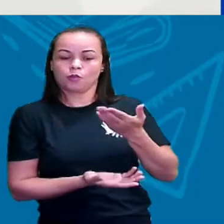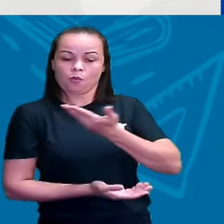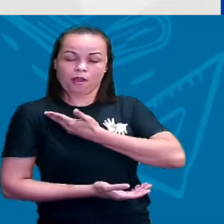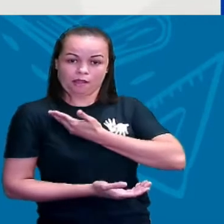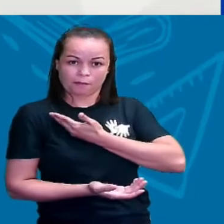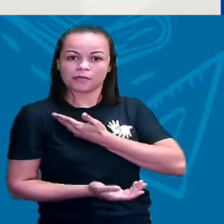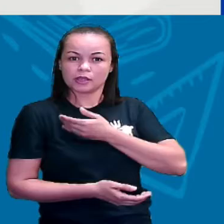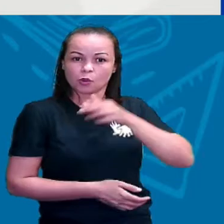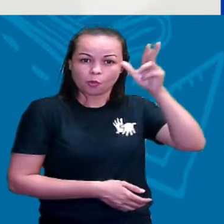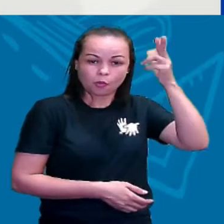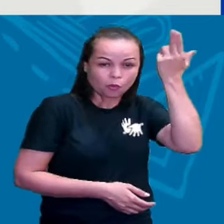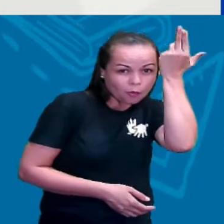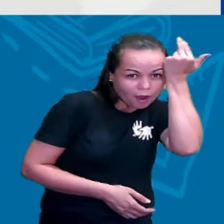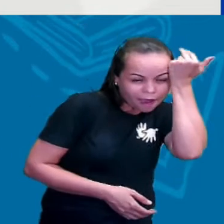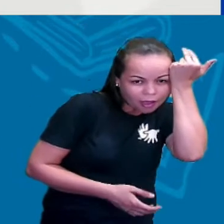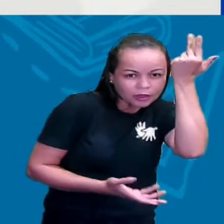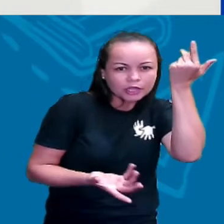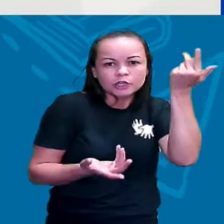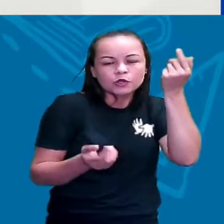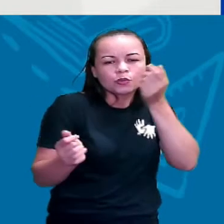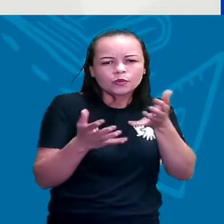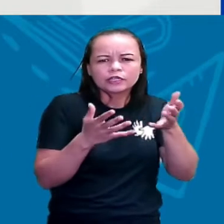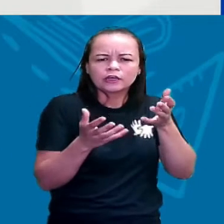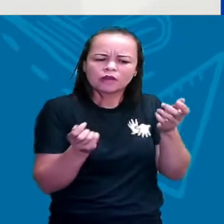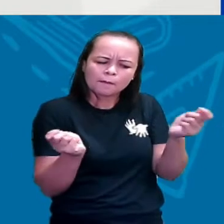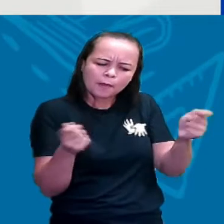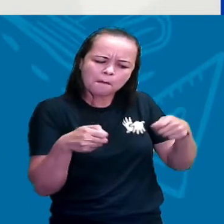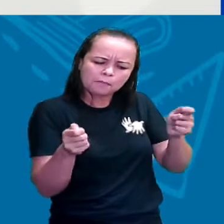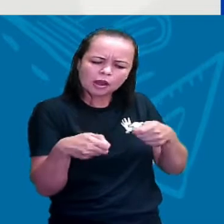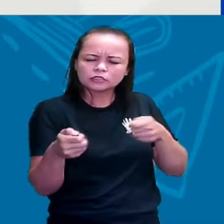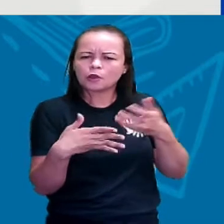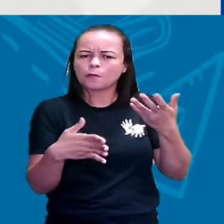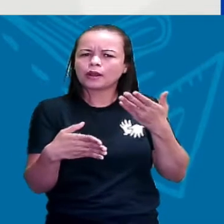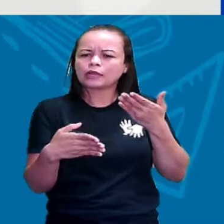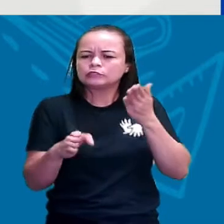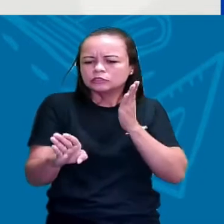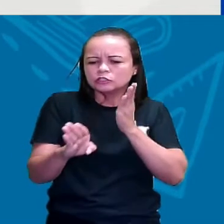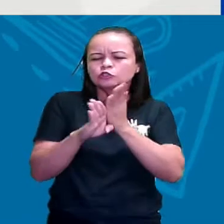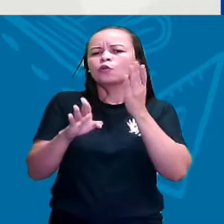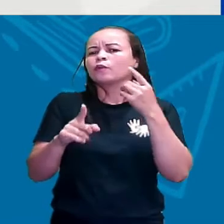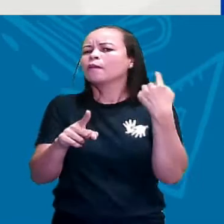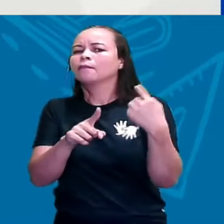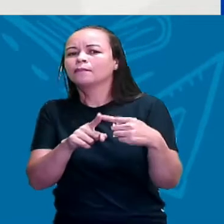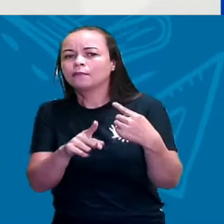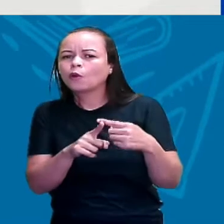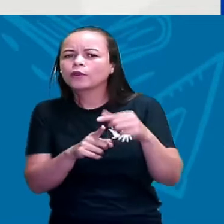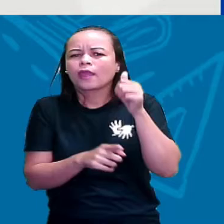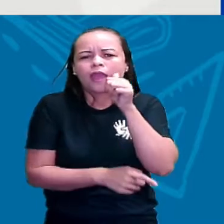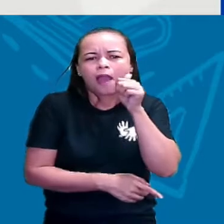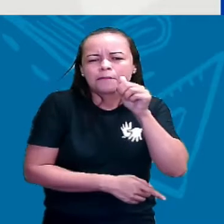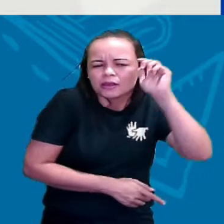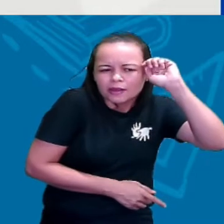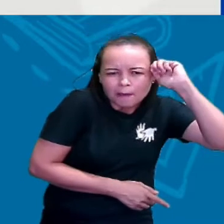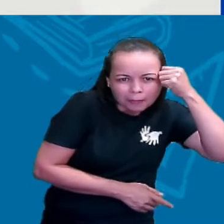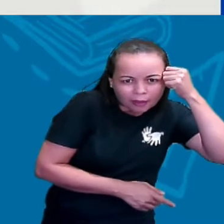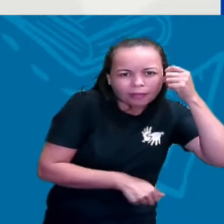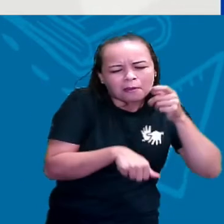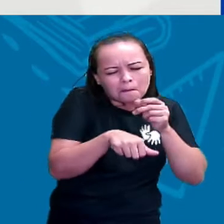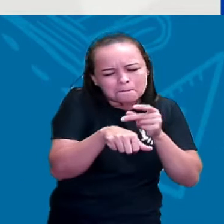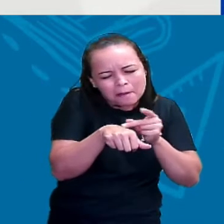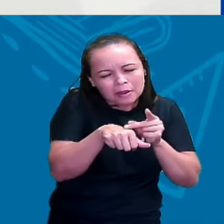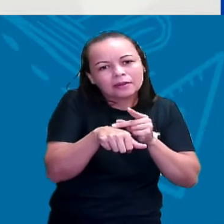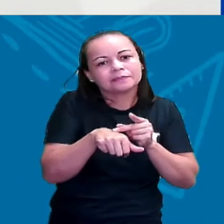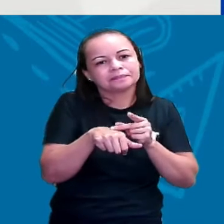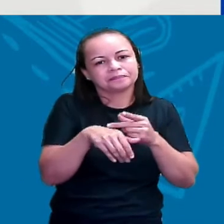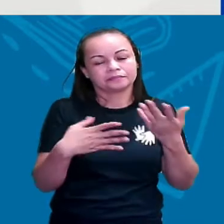com ela aí levantando várias possibilidades, né? Para tentar descobrir porque é ela é tão pretinha. Então,